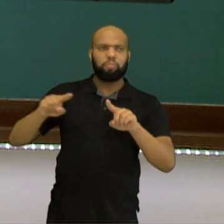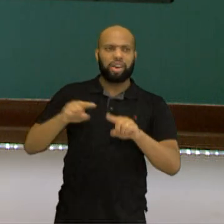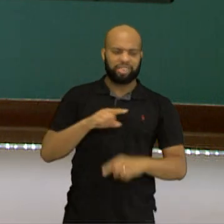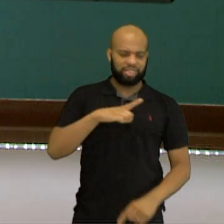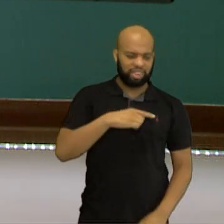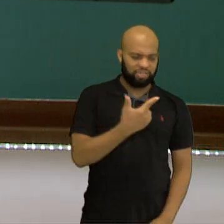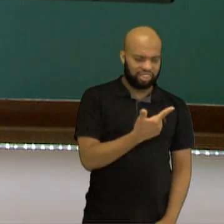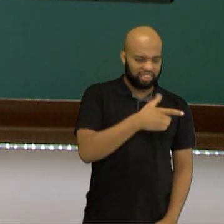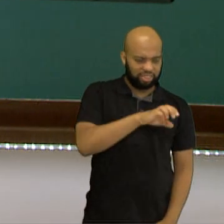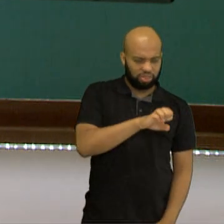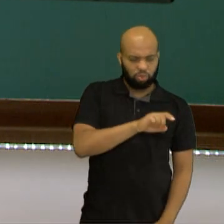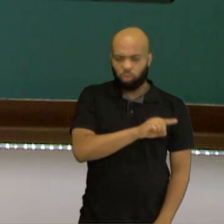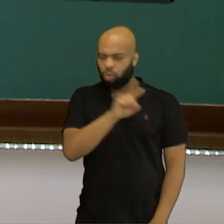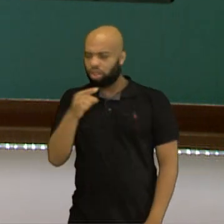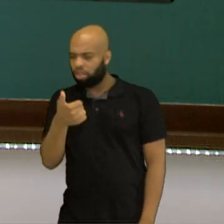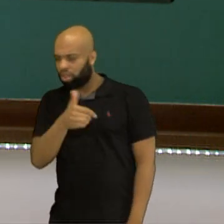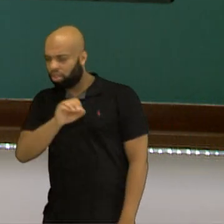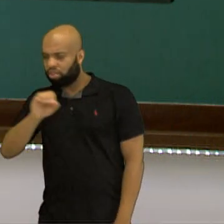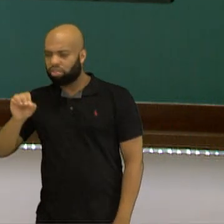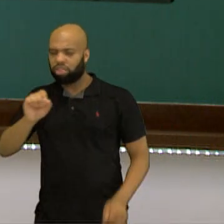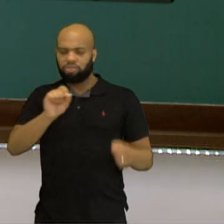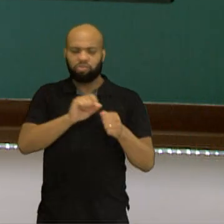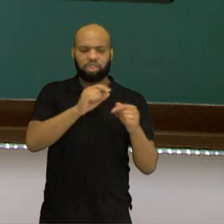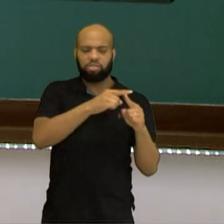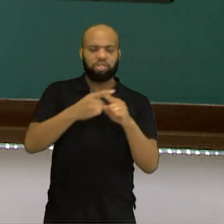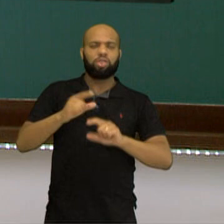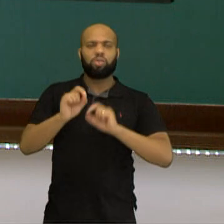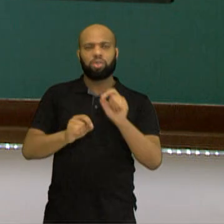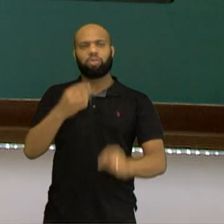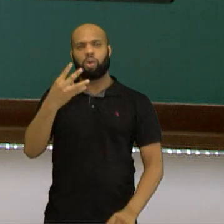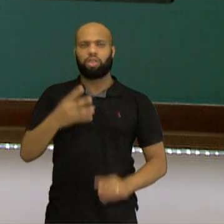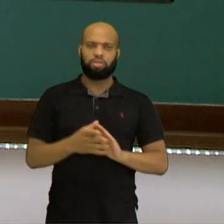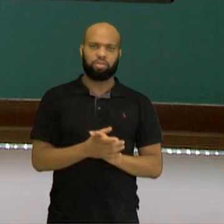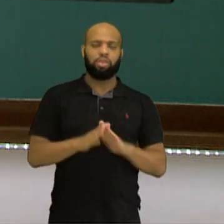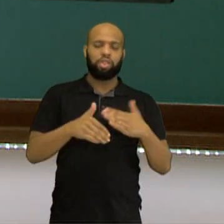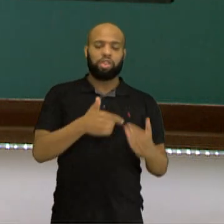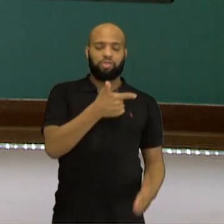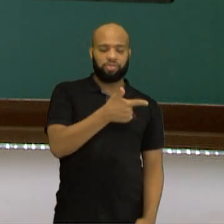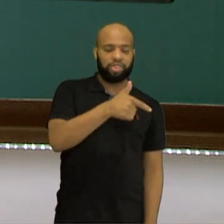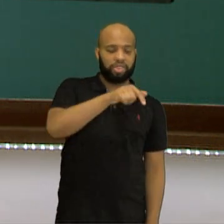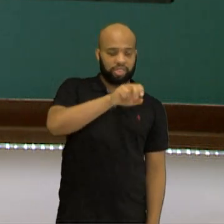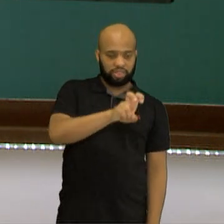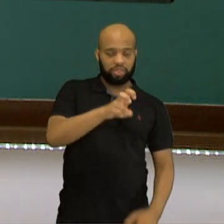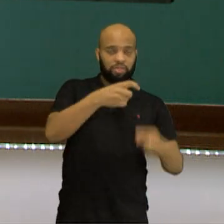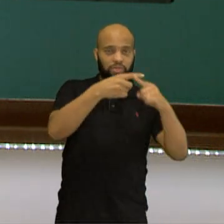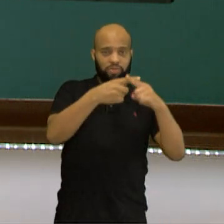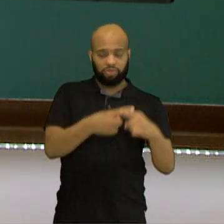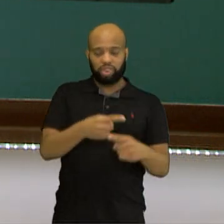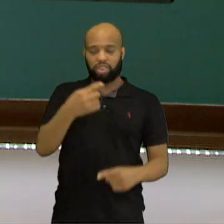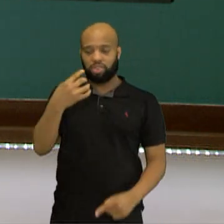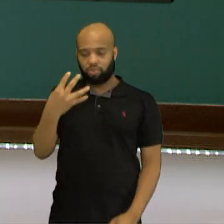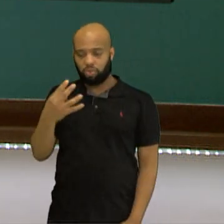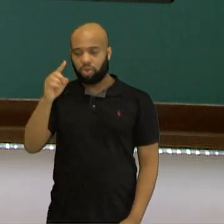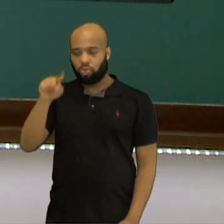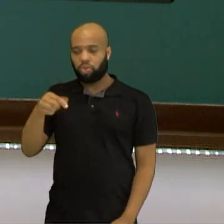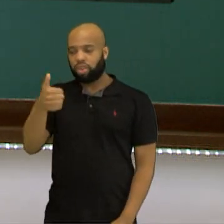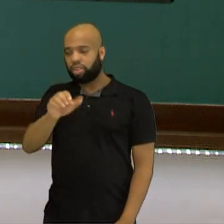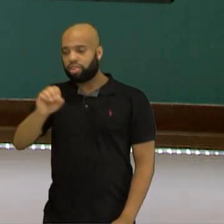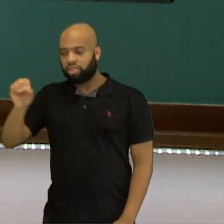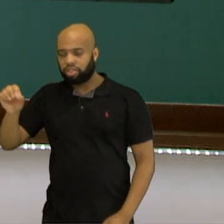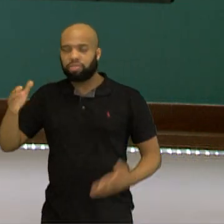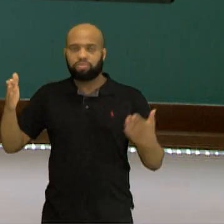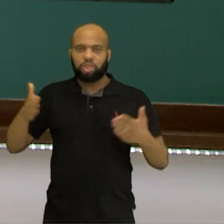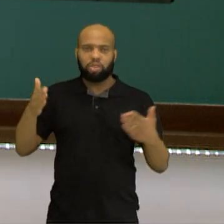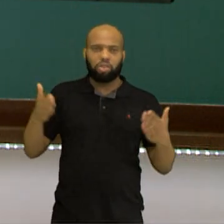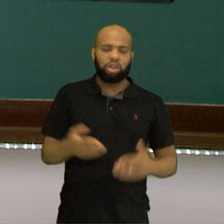no 100. Então, dá uma olhada. Eu multipliquei por 4. 25 vezes 4 é 100. E daí, 16 vezes 4